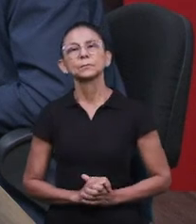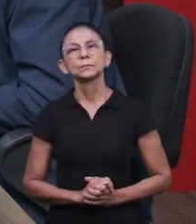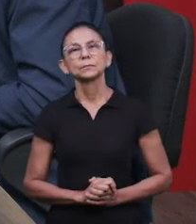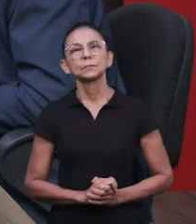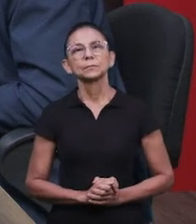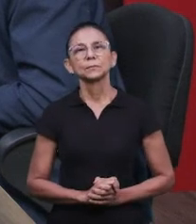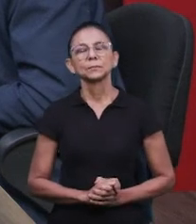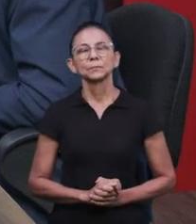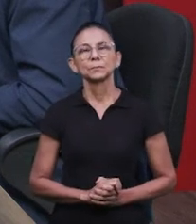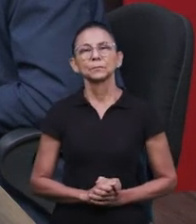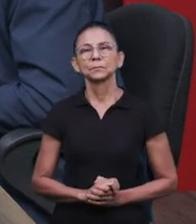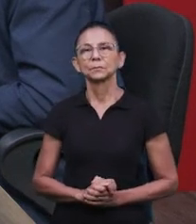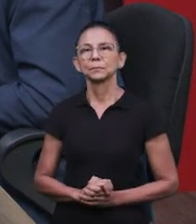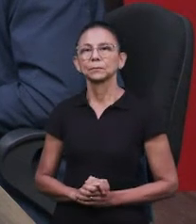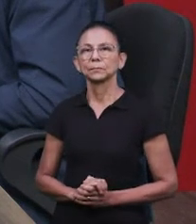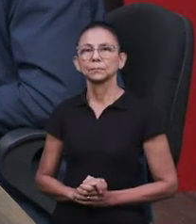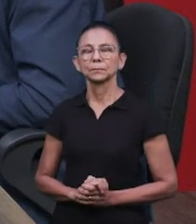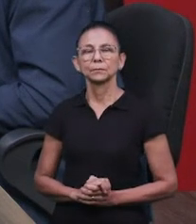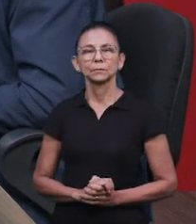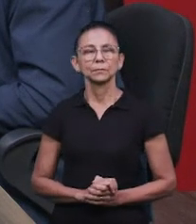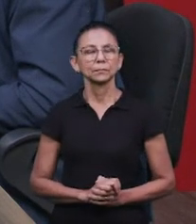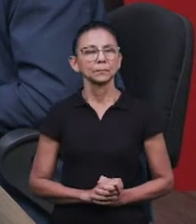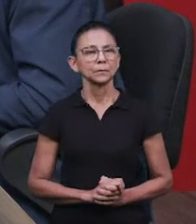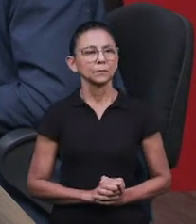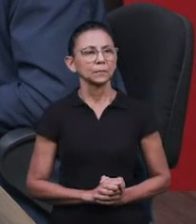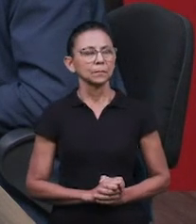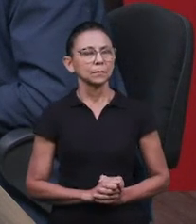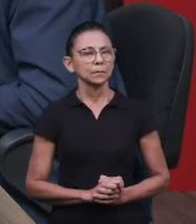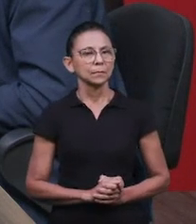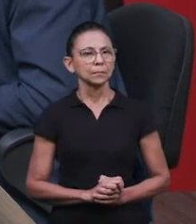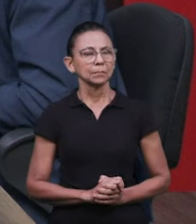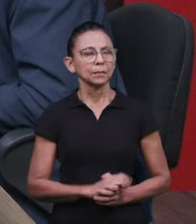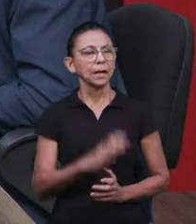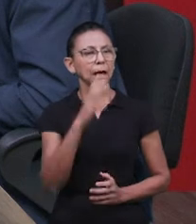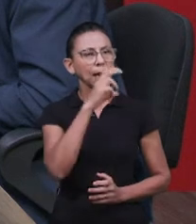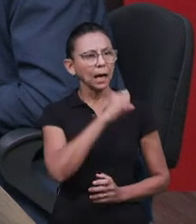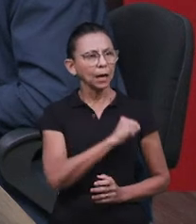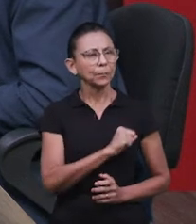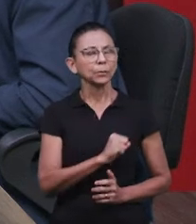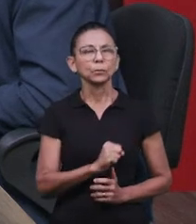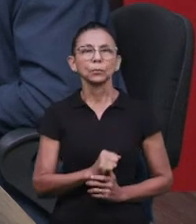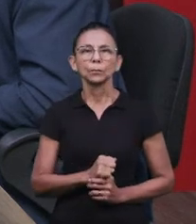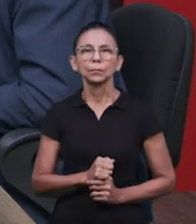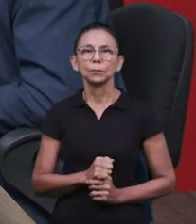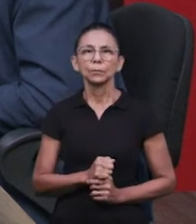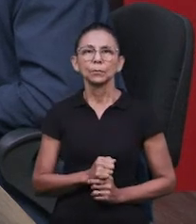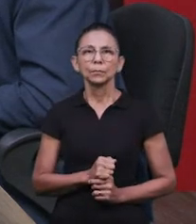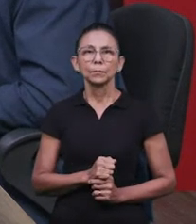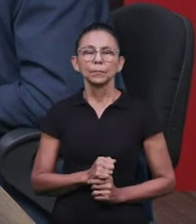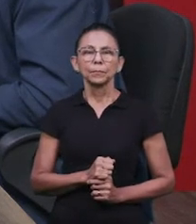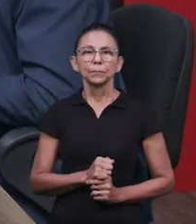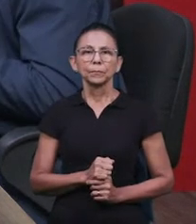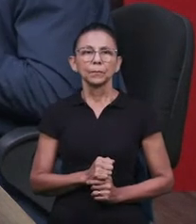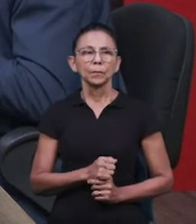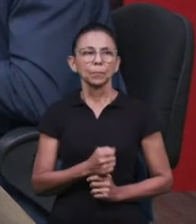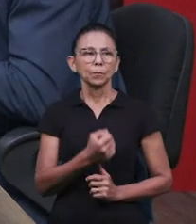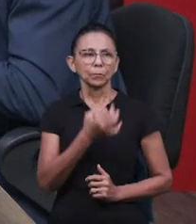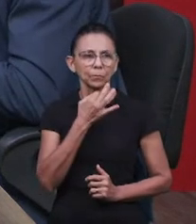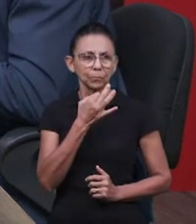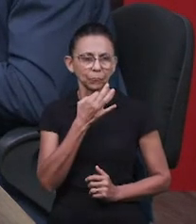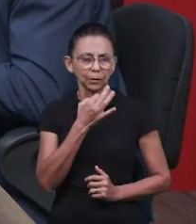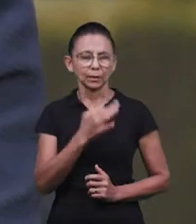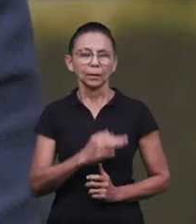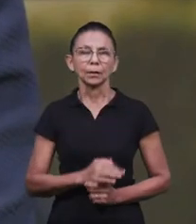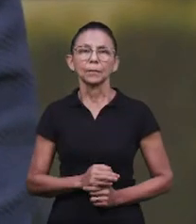Mas ainda, e aí eu deixo aberto para vocês falarem rapidamente, até porque nós vamos continuar